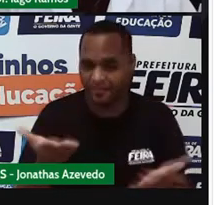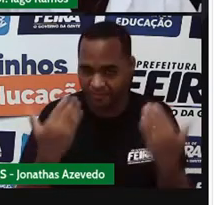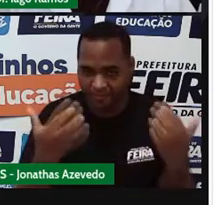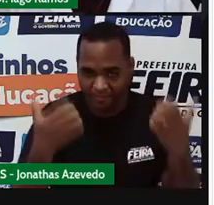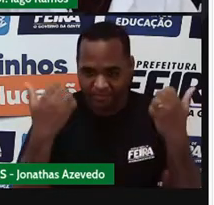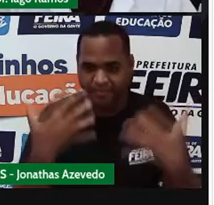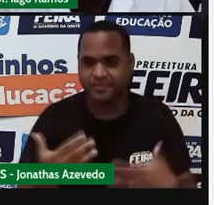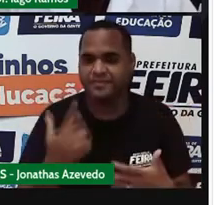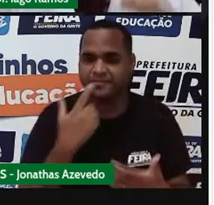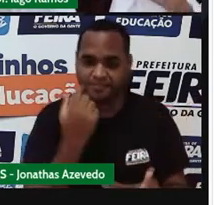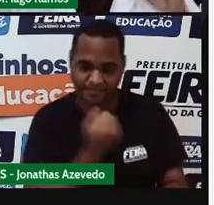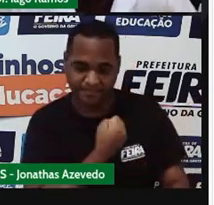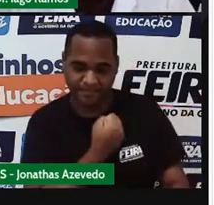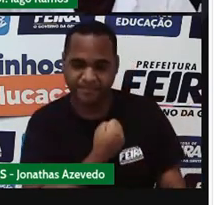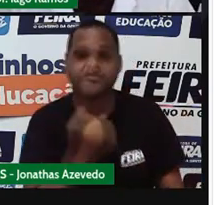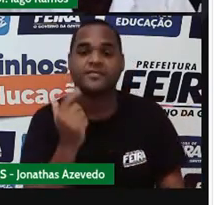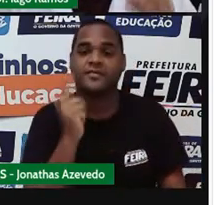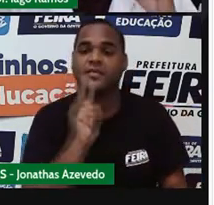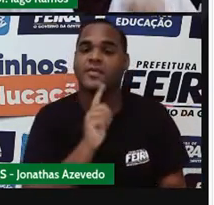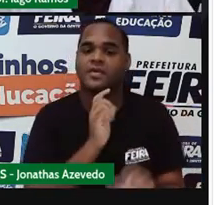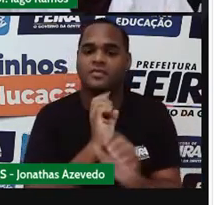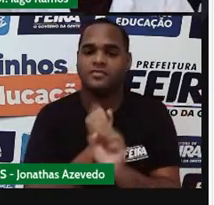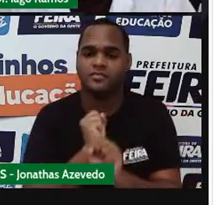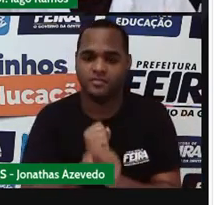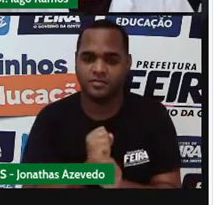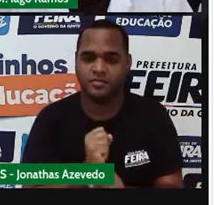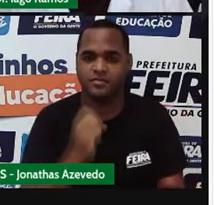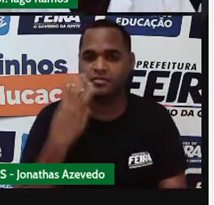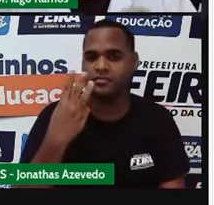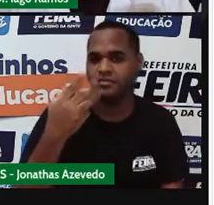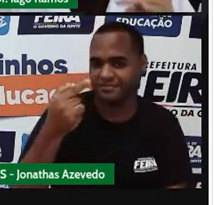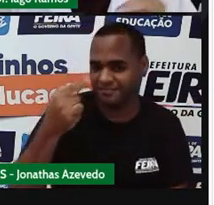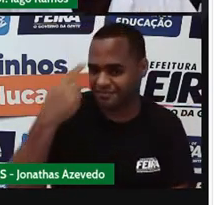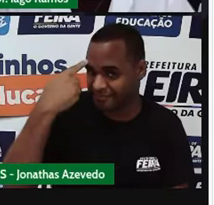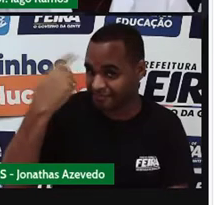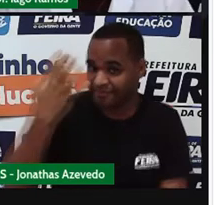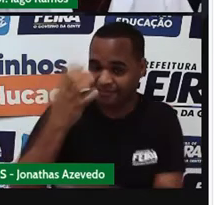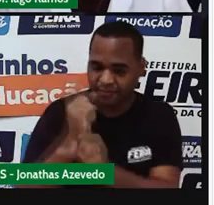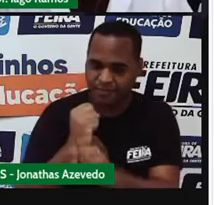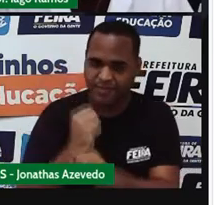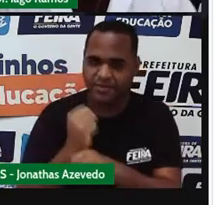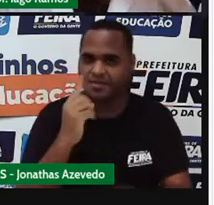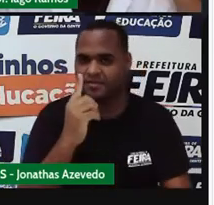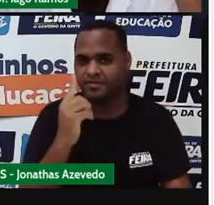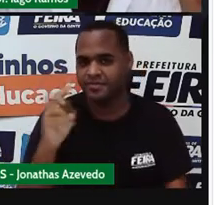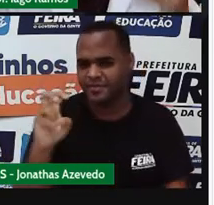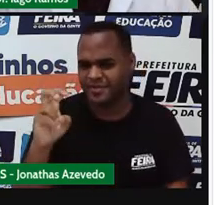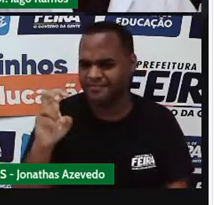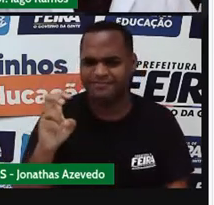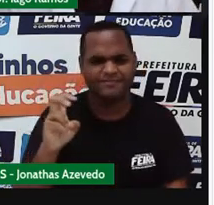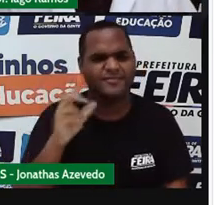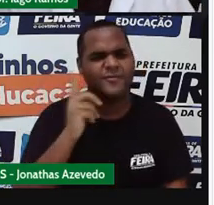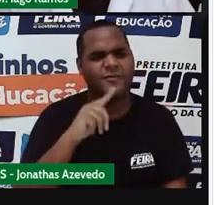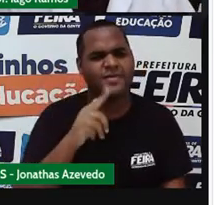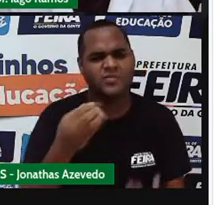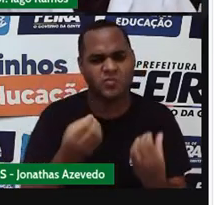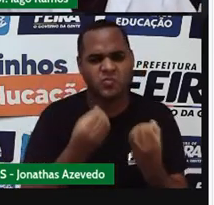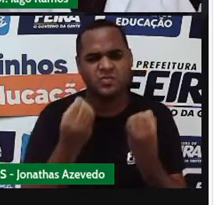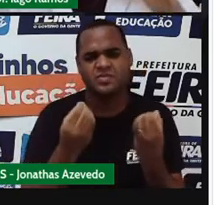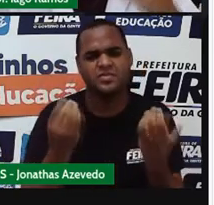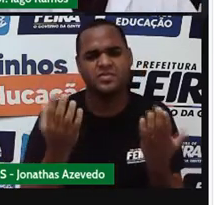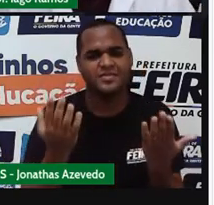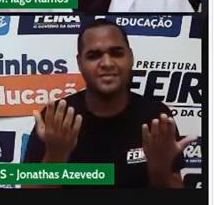Qual é o número que somado com 37 o resultado é 115? Como é que você faz isso na sua cabeça?